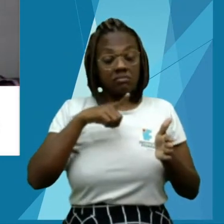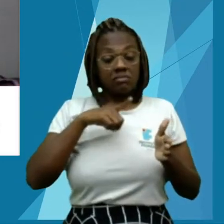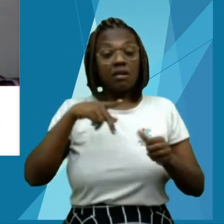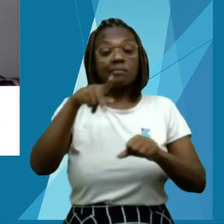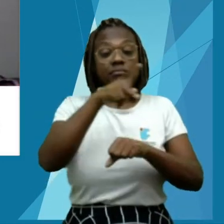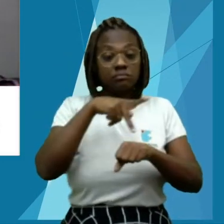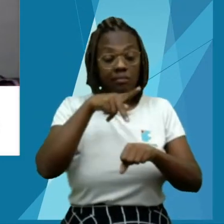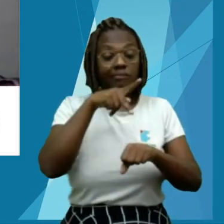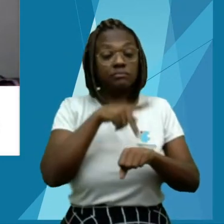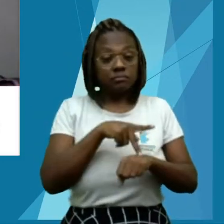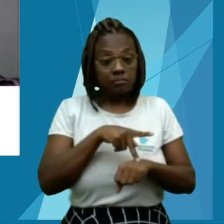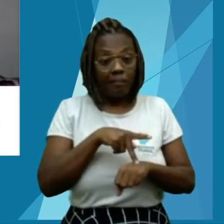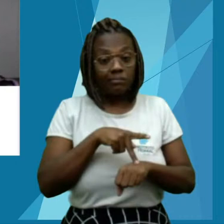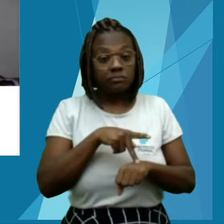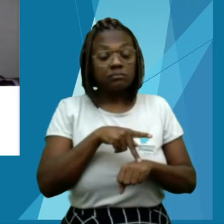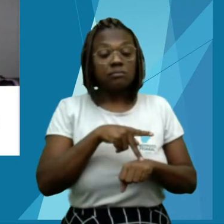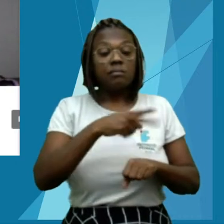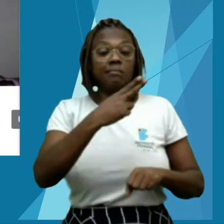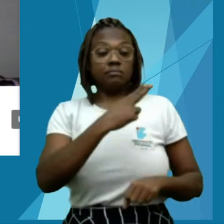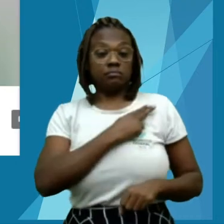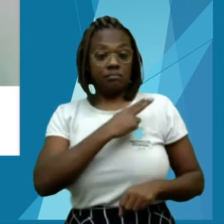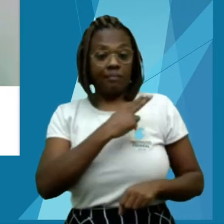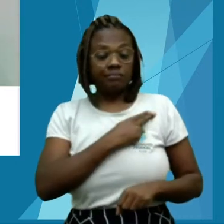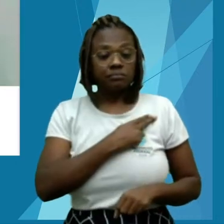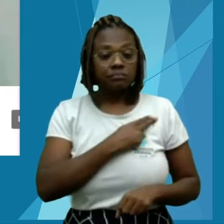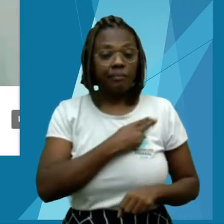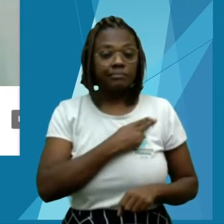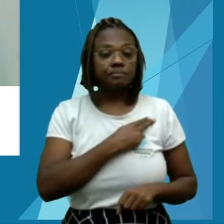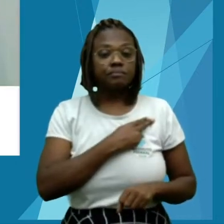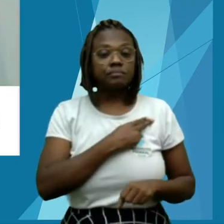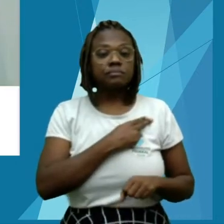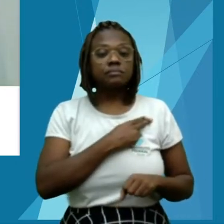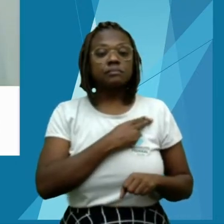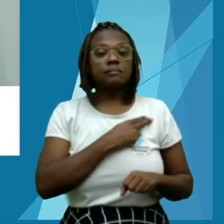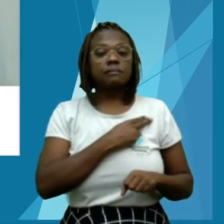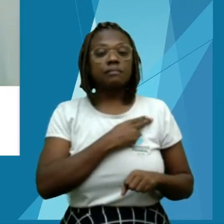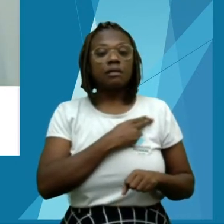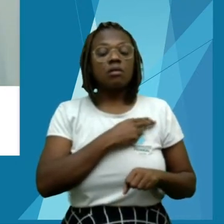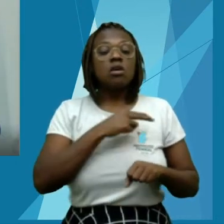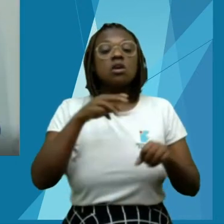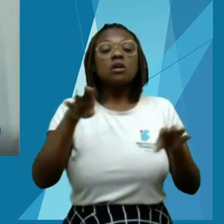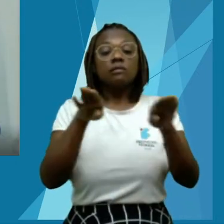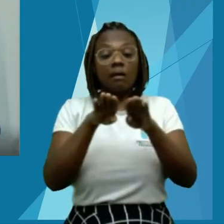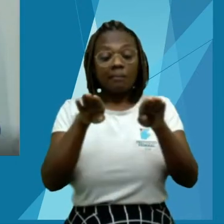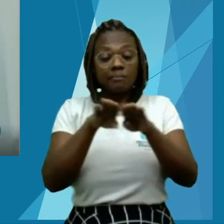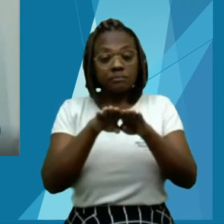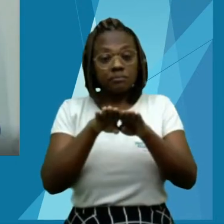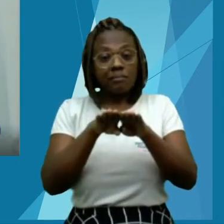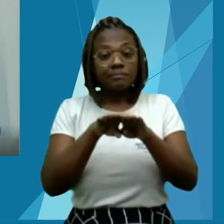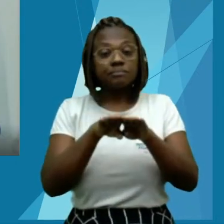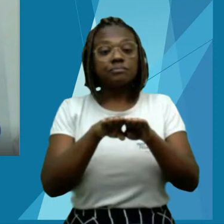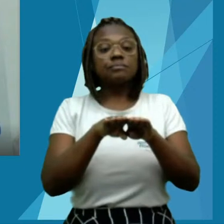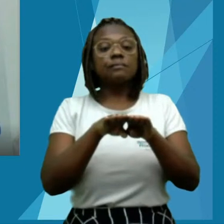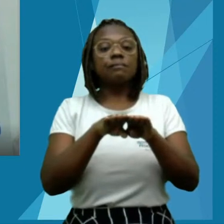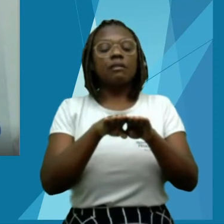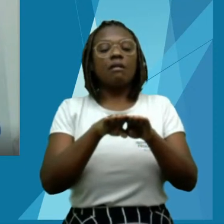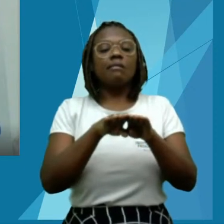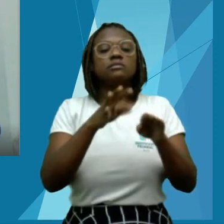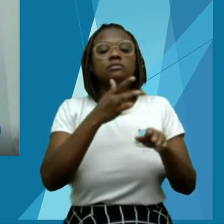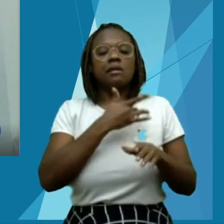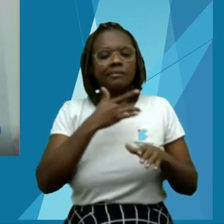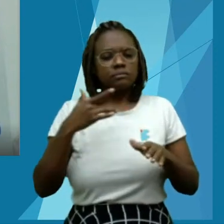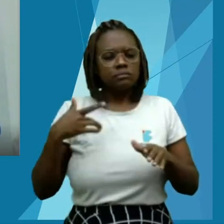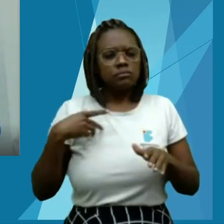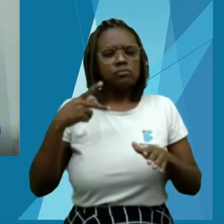Federal do Acre, é especialista em engenharia ambiental e saúde pública pela